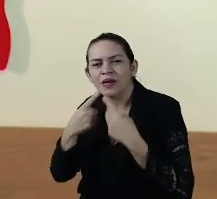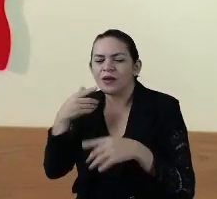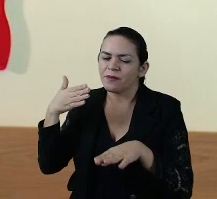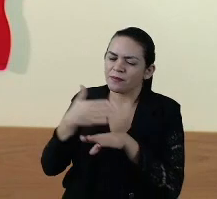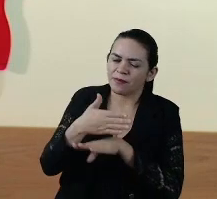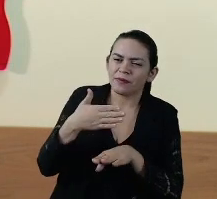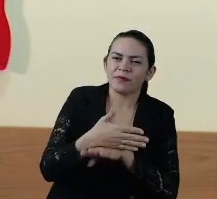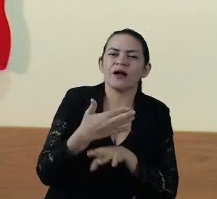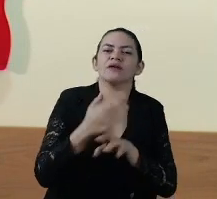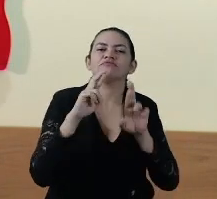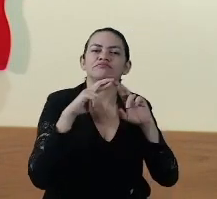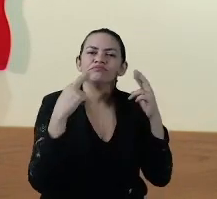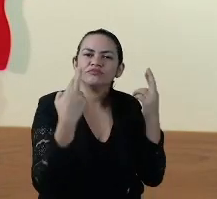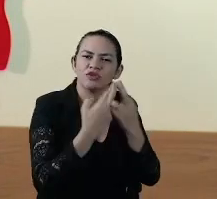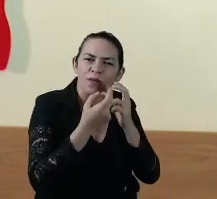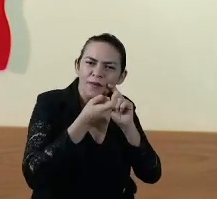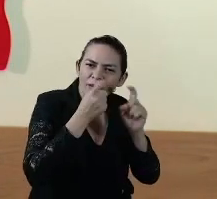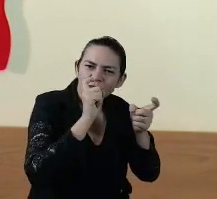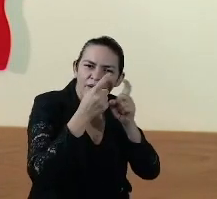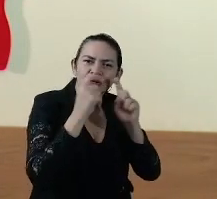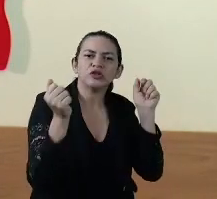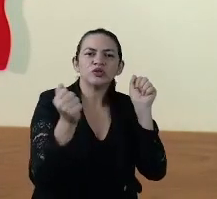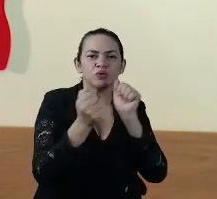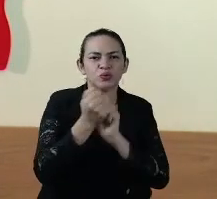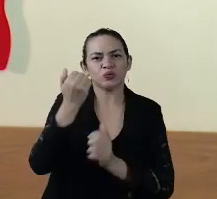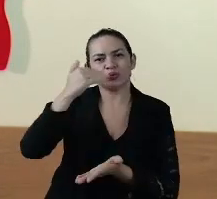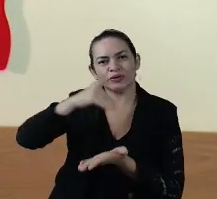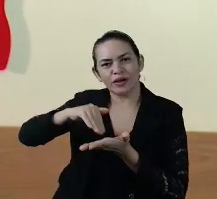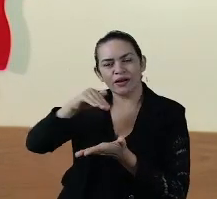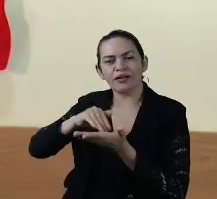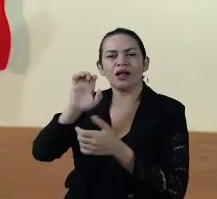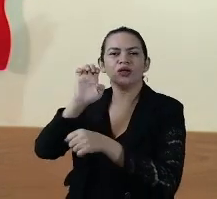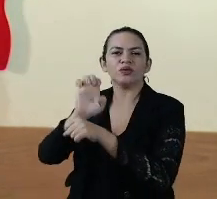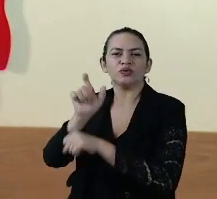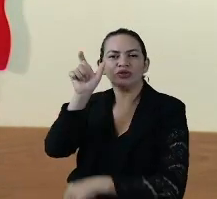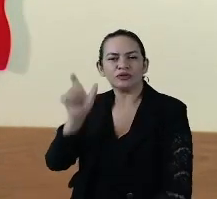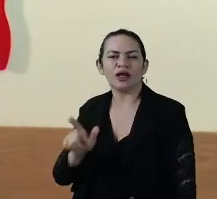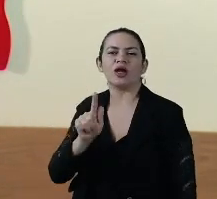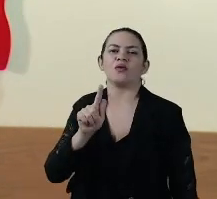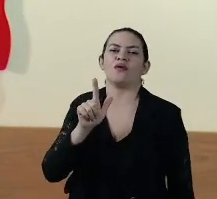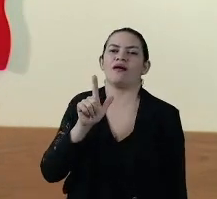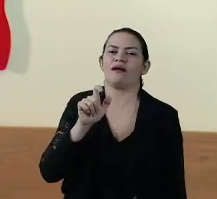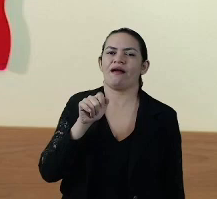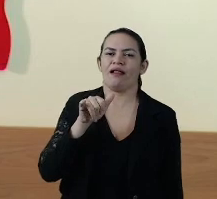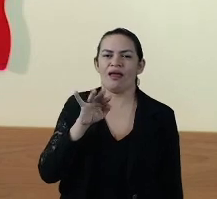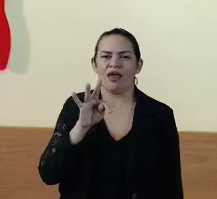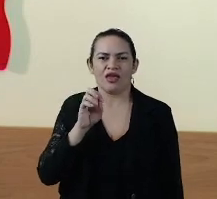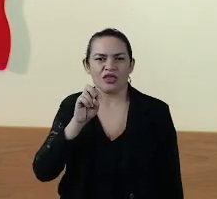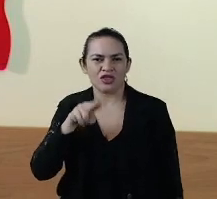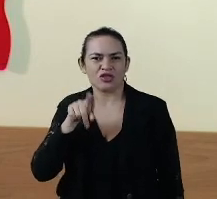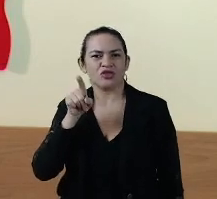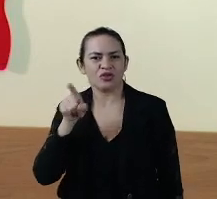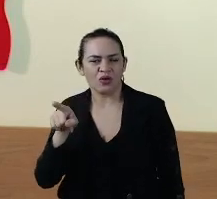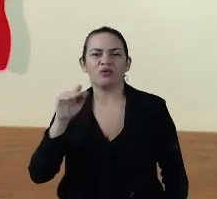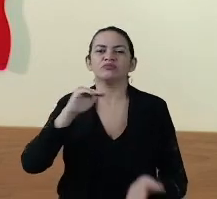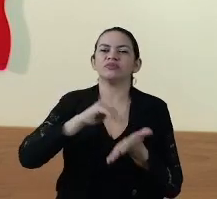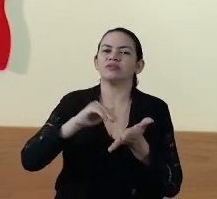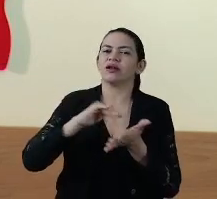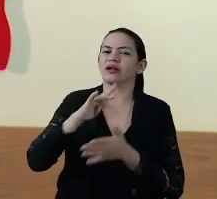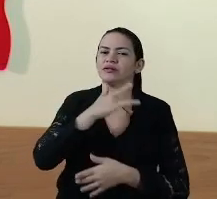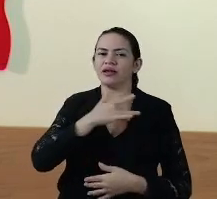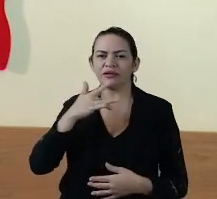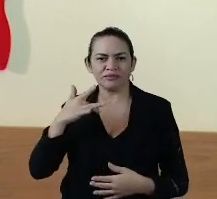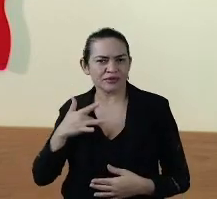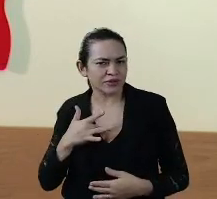juntamente com nossos secretários de Estado, secretário Cleiton, que é da cidade de Imperatriz, secretário de